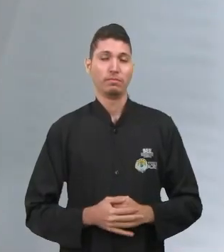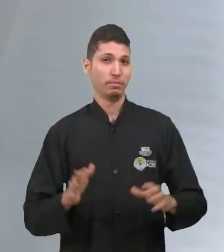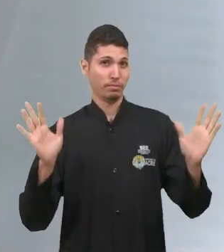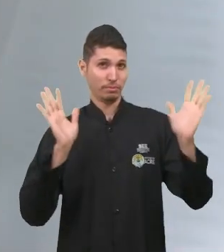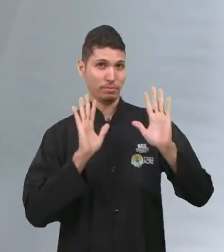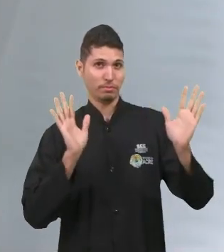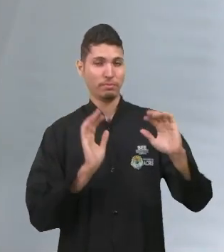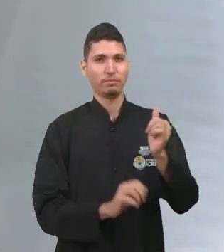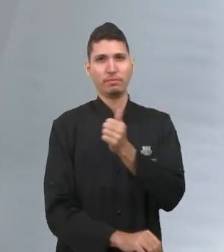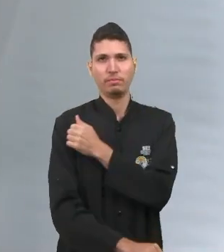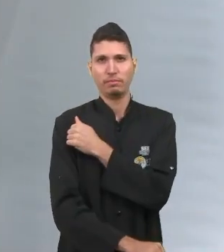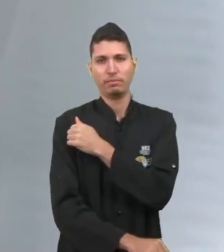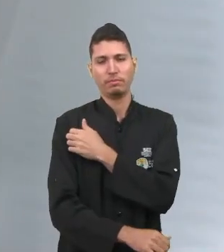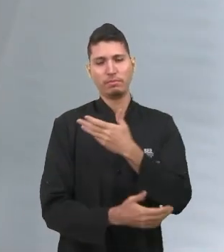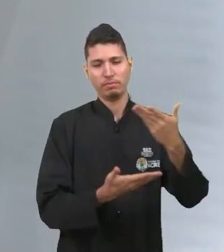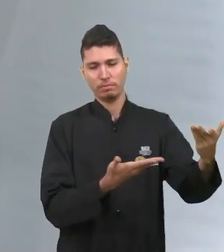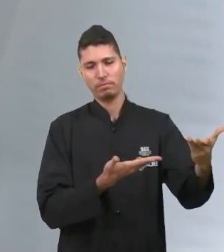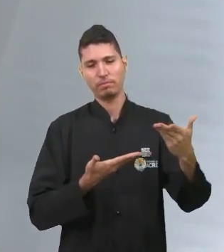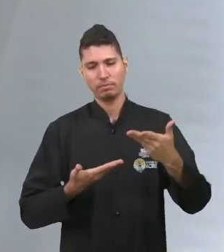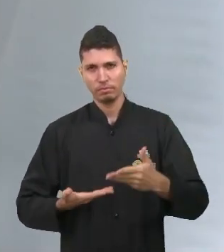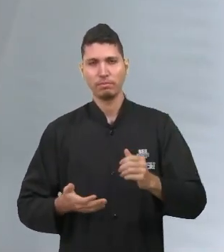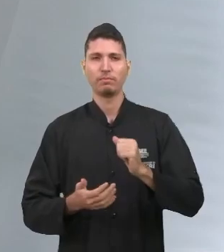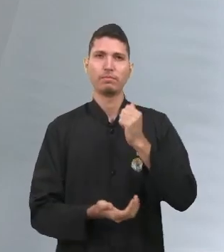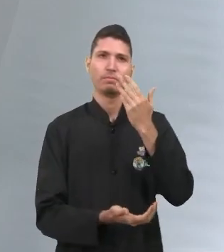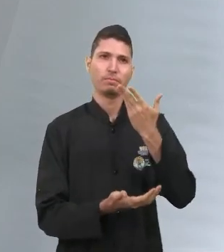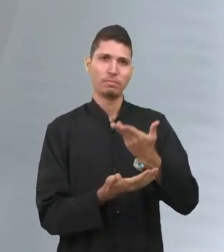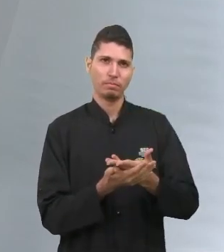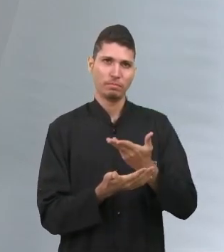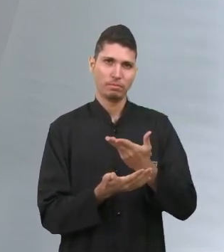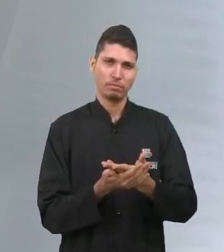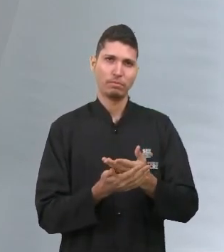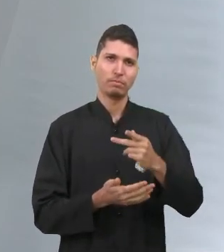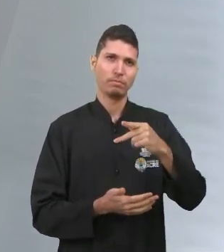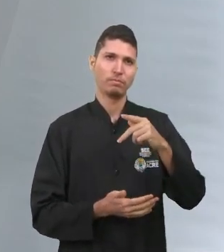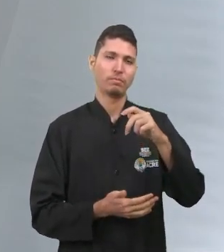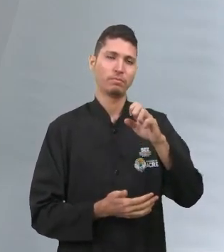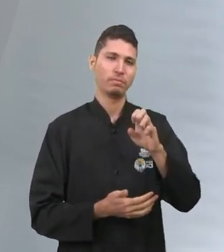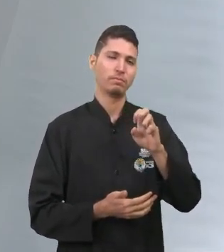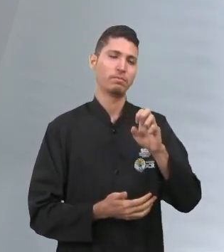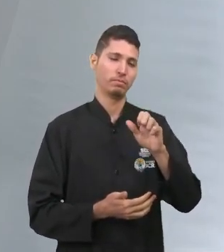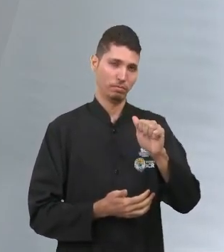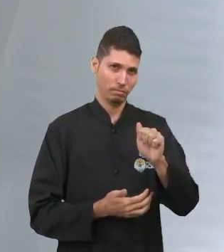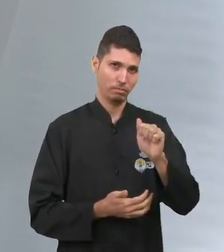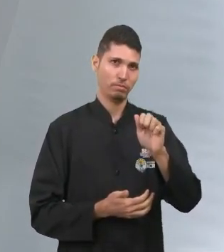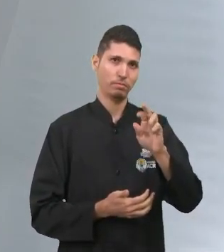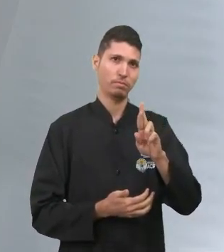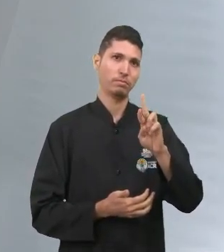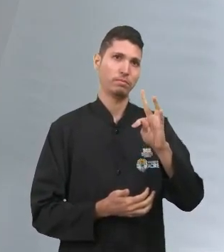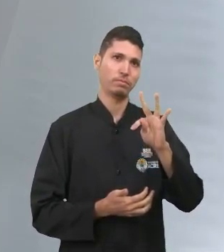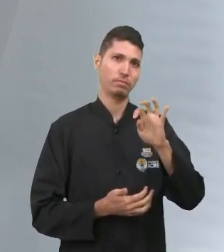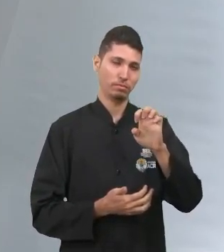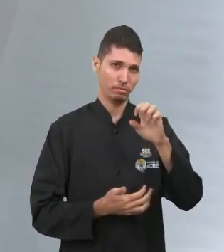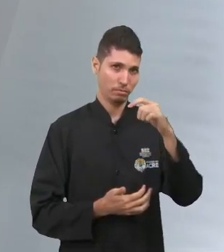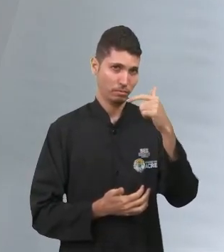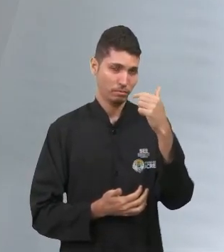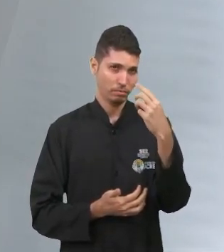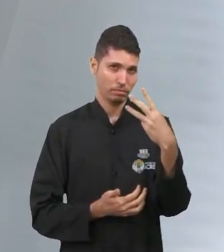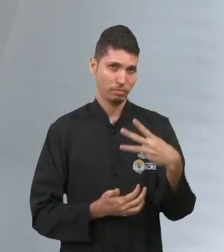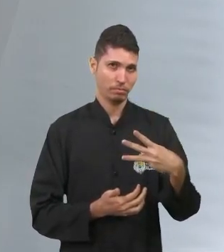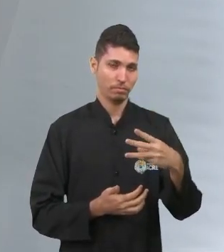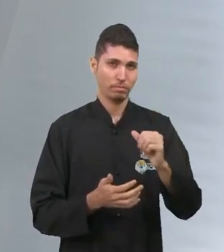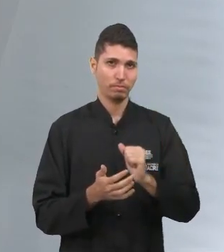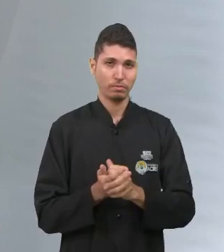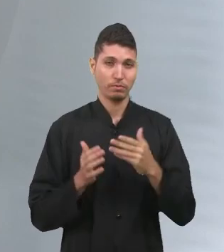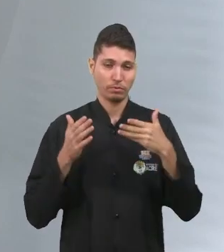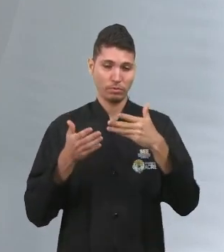Olá estudantes, sejam bem-vindos a nossa videoaula parte 3 da nossa aula 1, cujo objeto de conhecimento